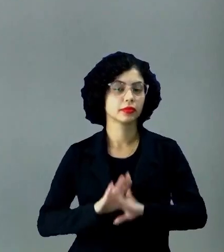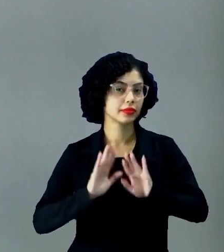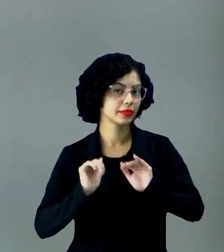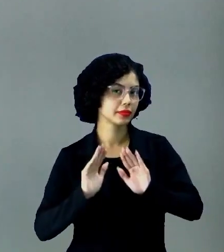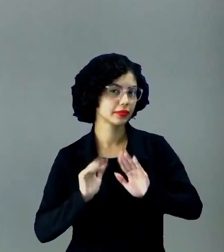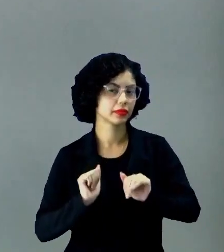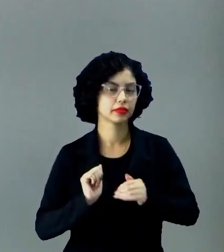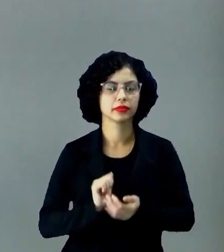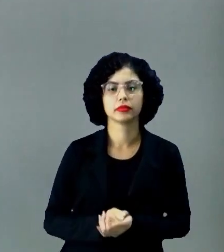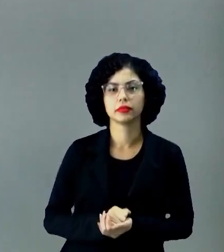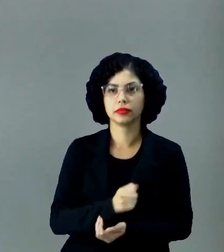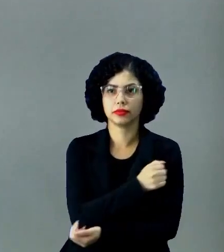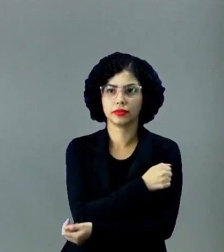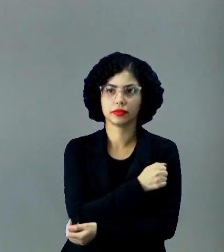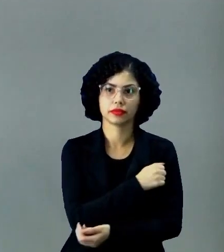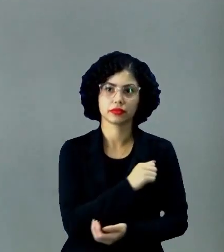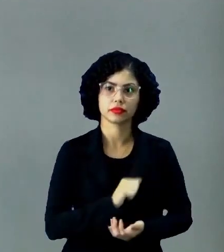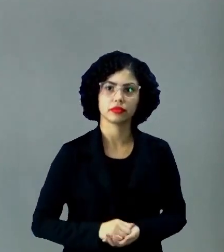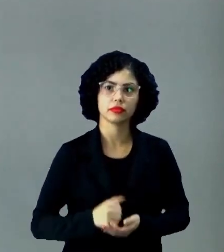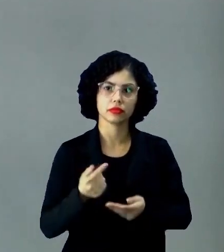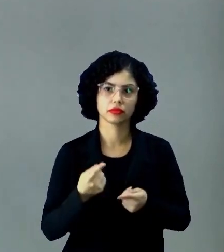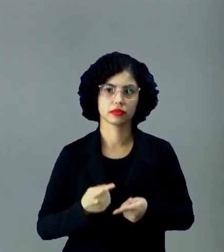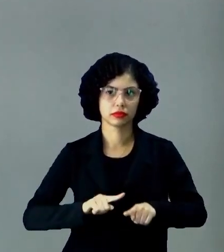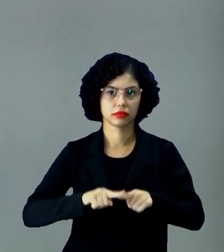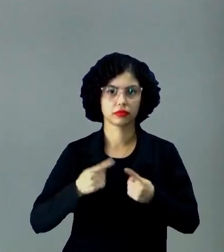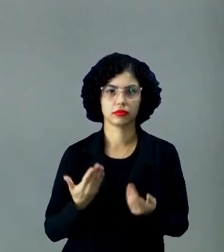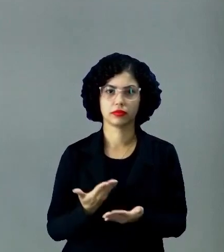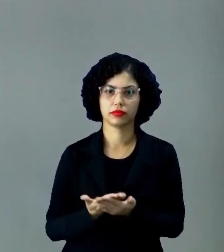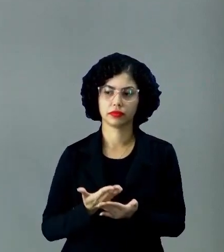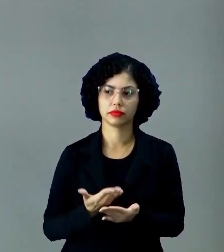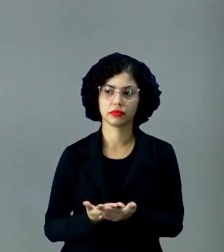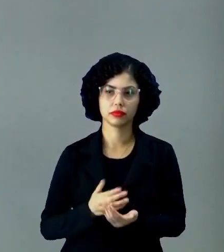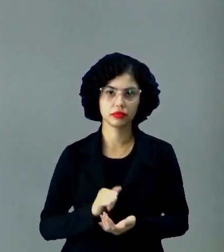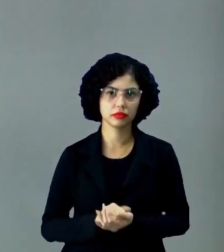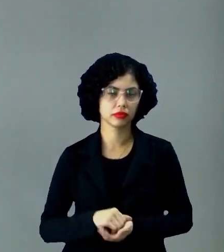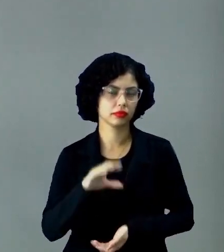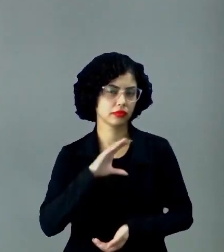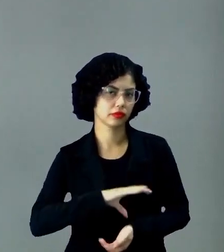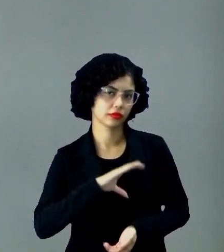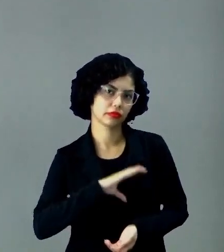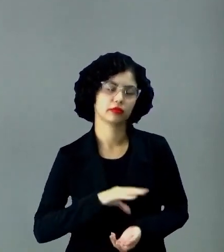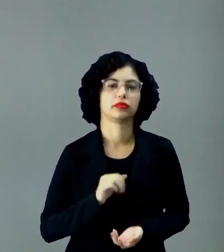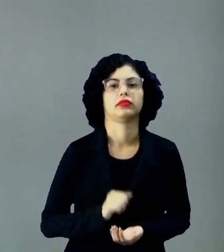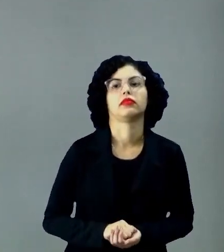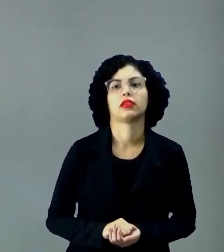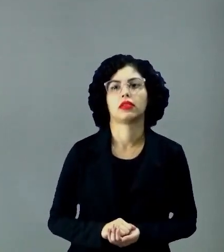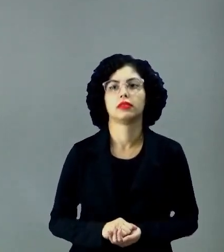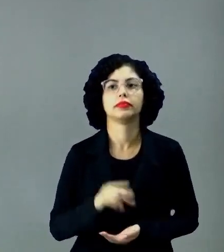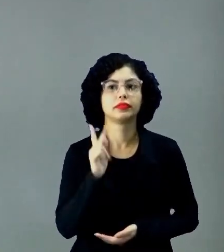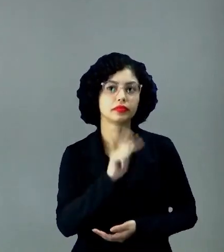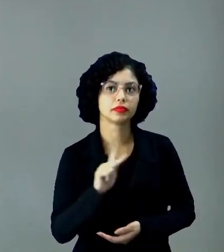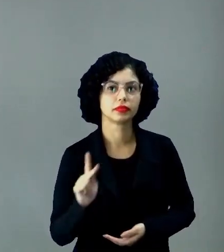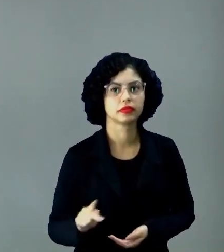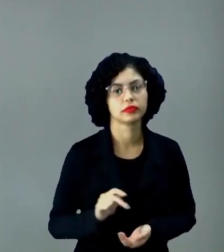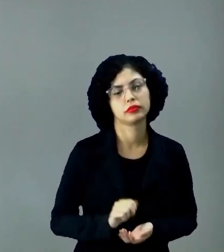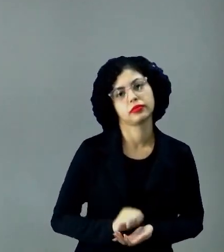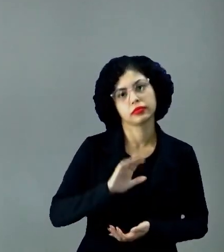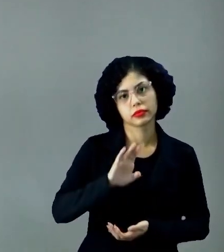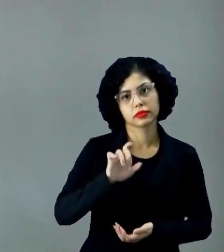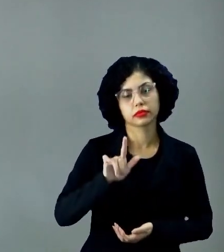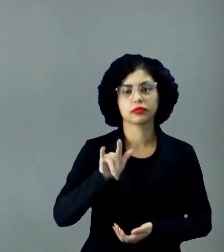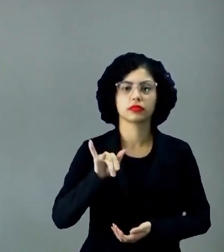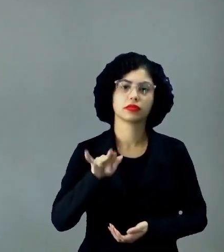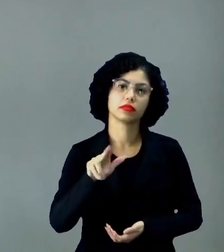Olá, queridos alunos, sejam bem-vindos a mais uma aula de língua portuguesa. Eu sou a professora Elívia